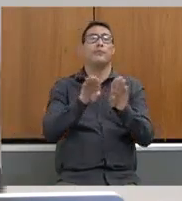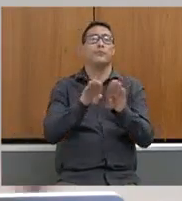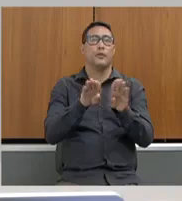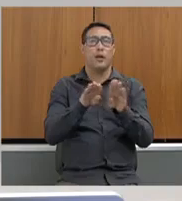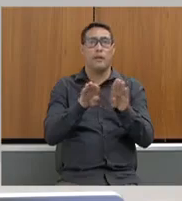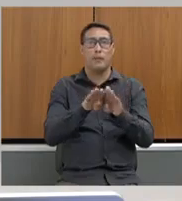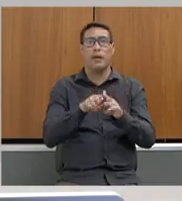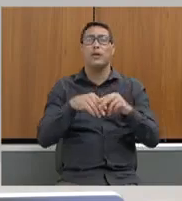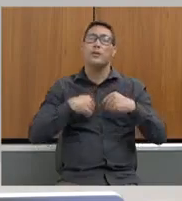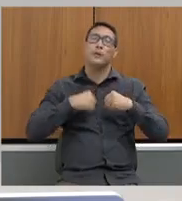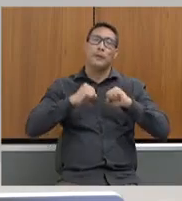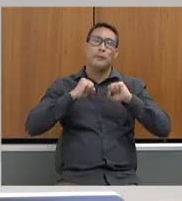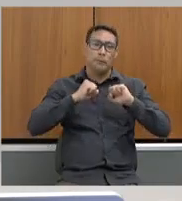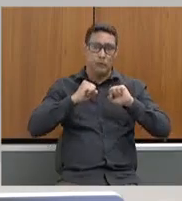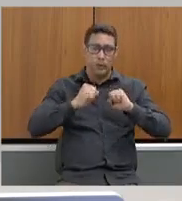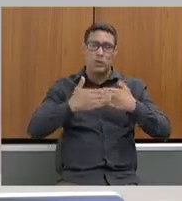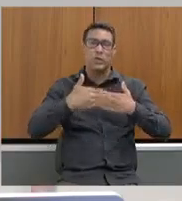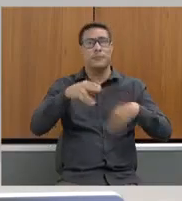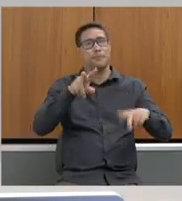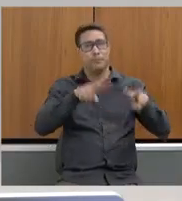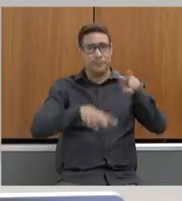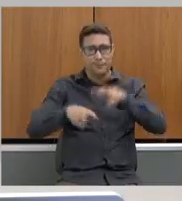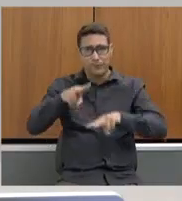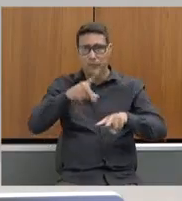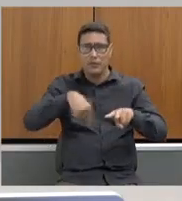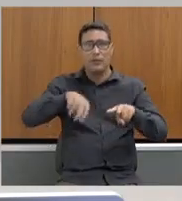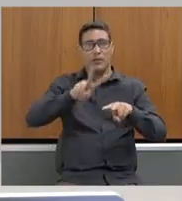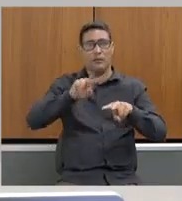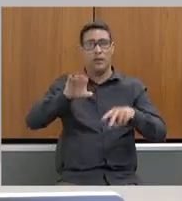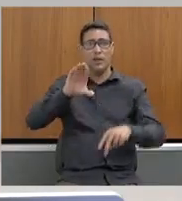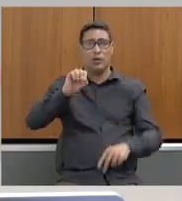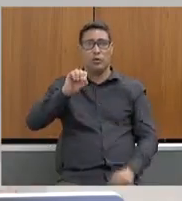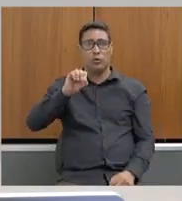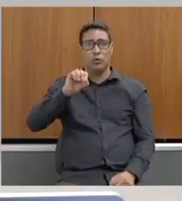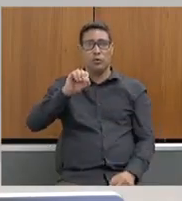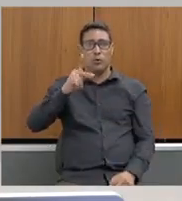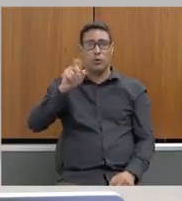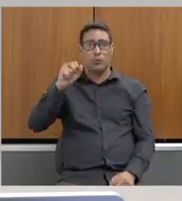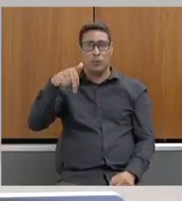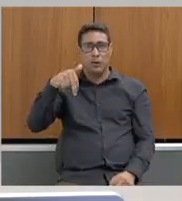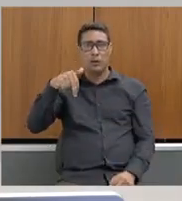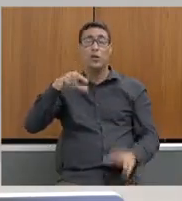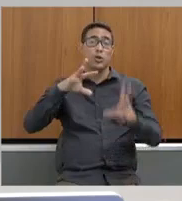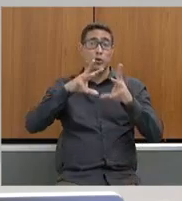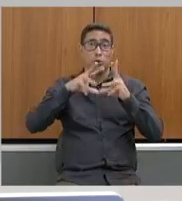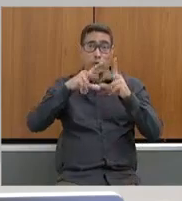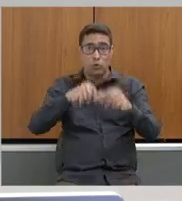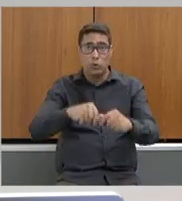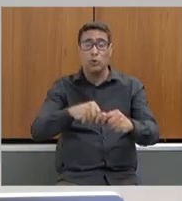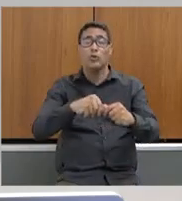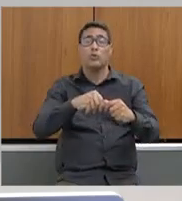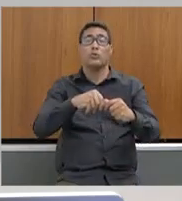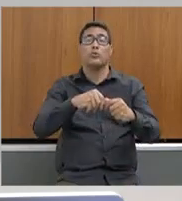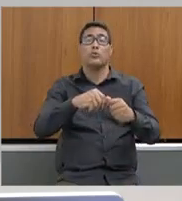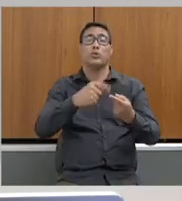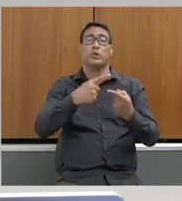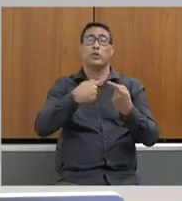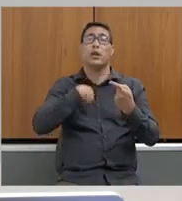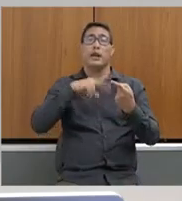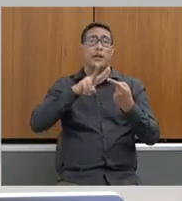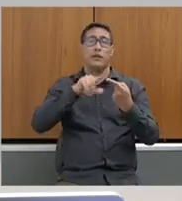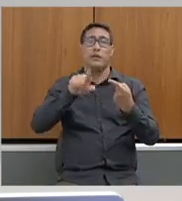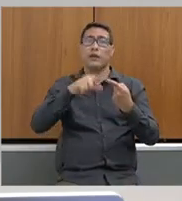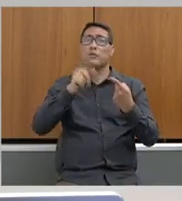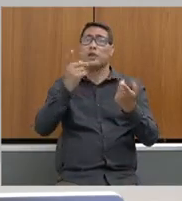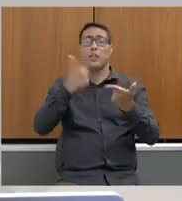que porventura venham a ser revisadas e irão ao COPAN. Então, todo o modelo de governança está estabelecido para que não haja nenhum tipo